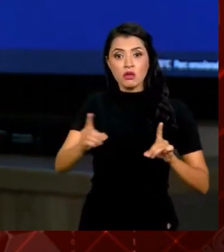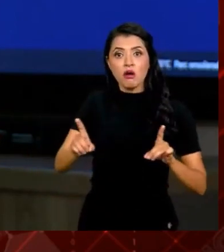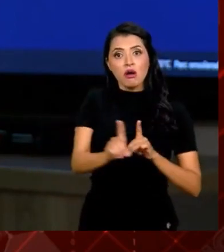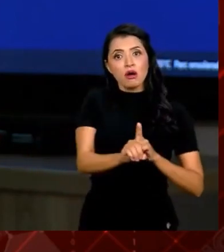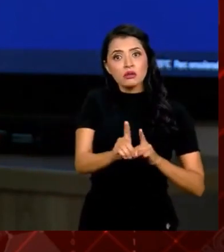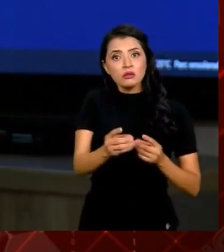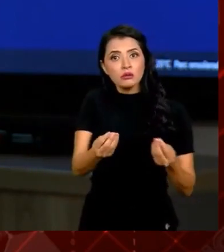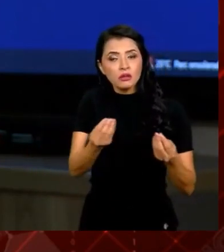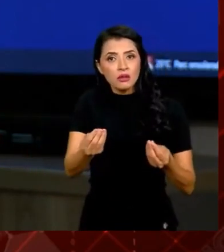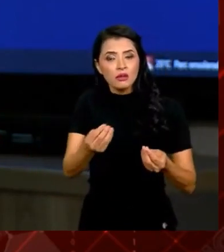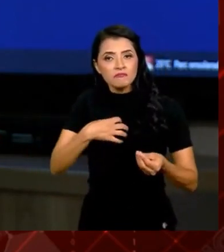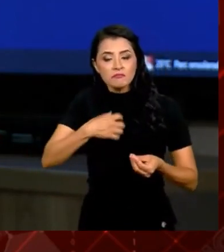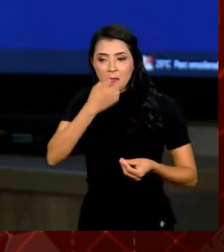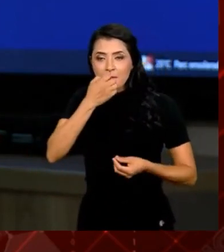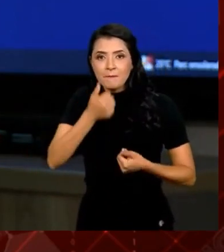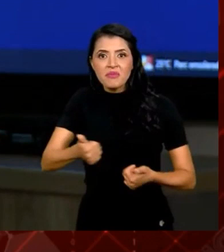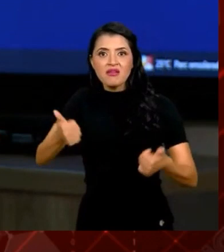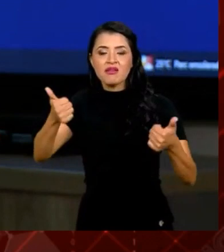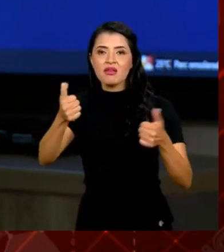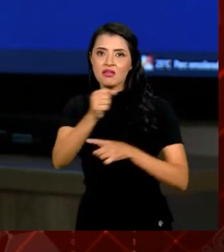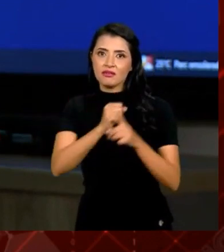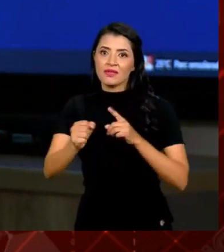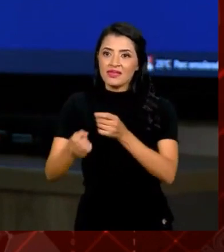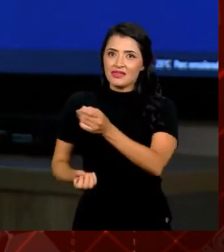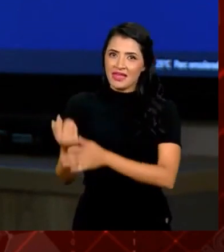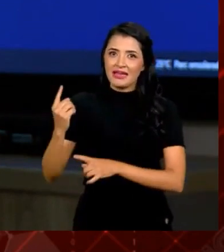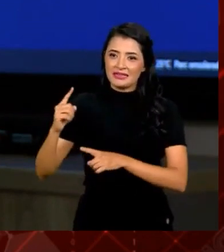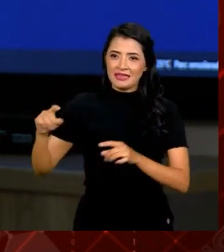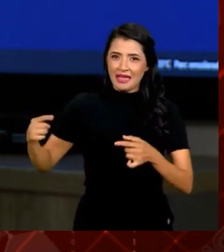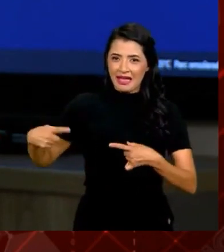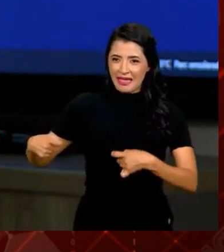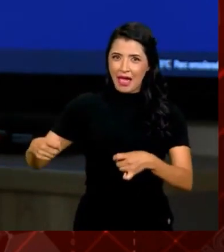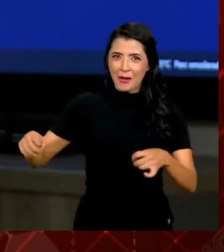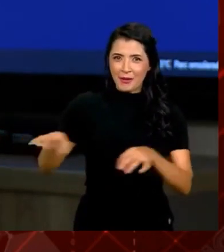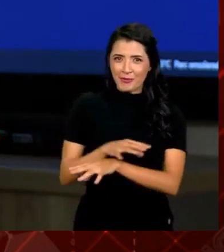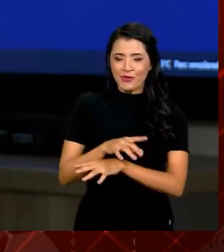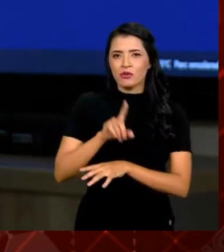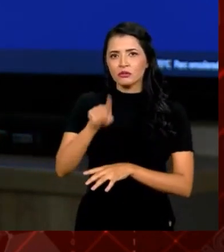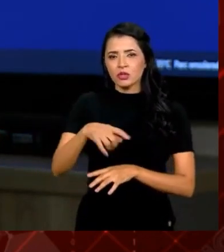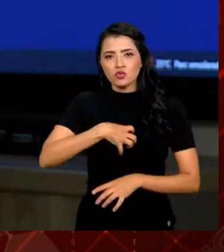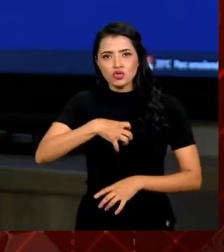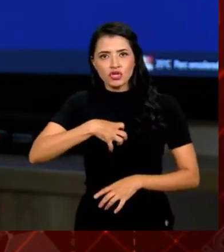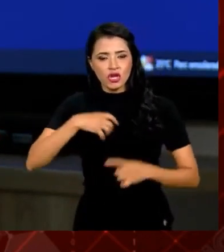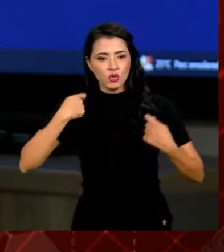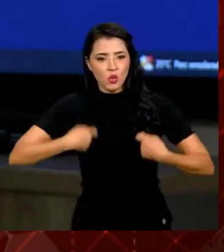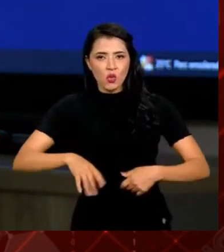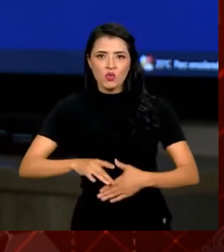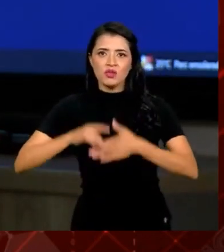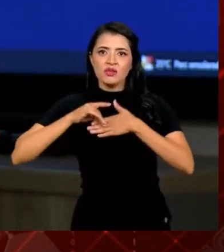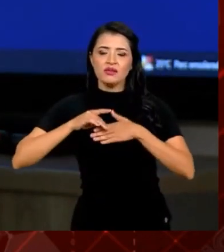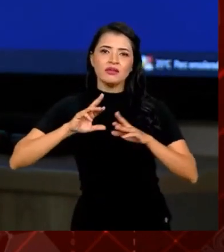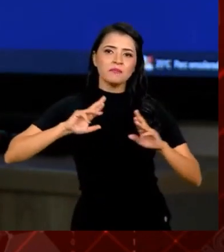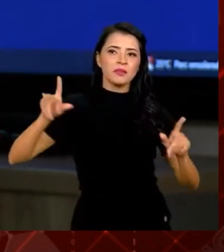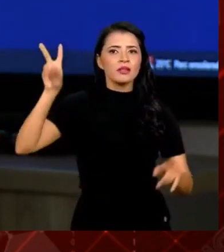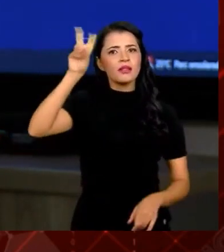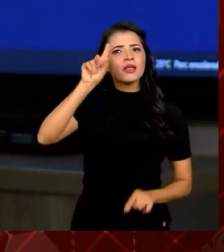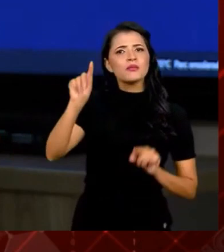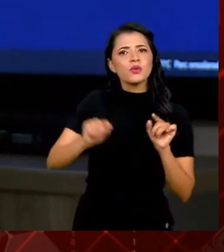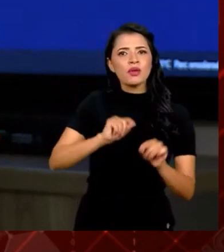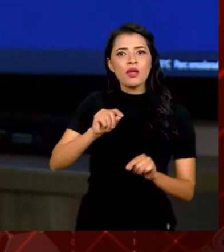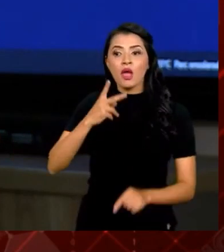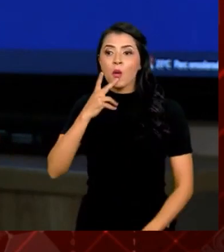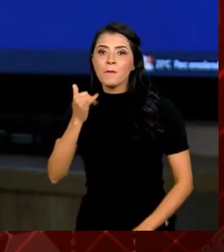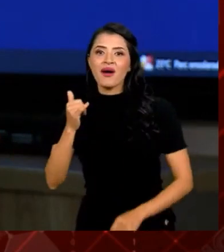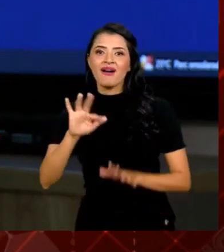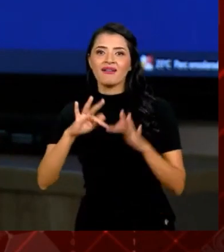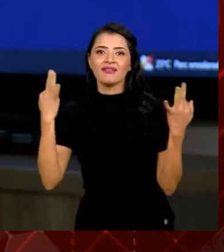ao estado de bem-estar social que nasce no pós-guerra. Você veja que até a forma dos grandes líderes se vestirem, é uma forma que lembra o quê? É o pai